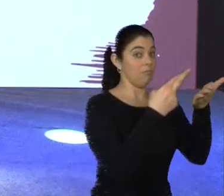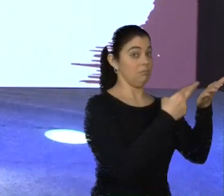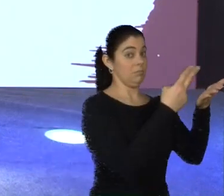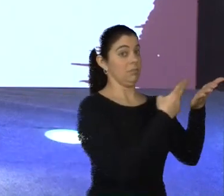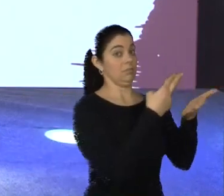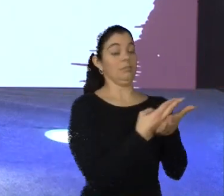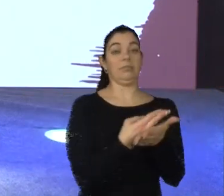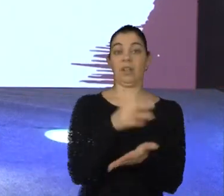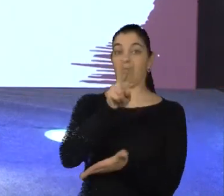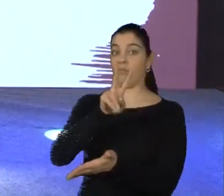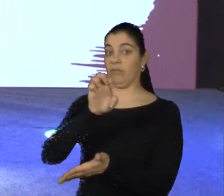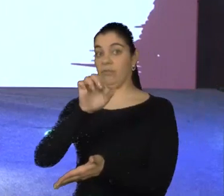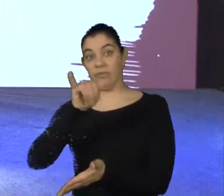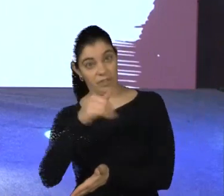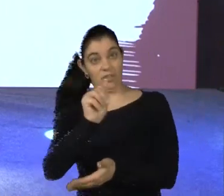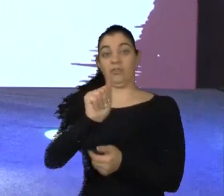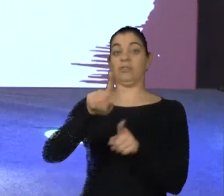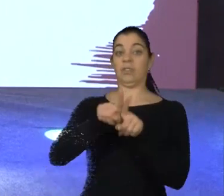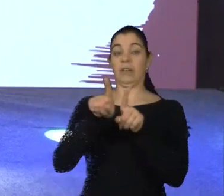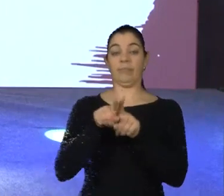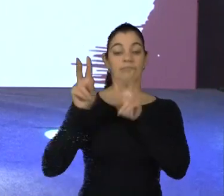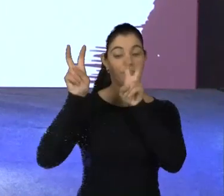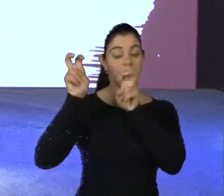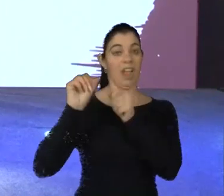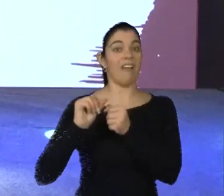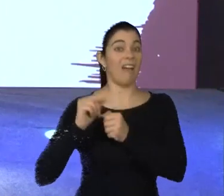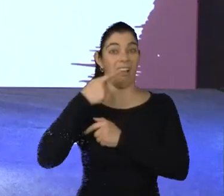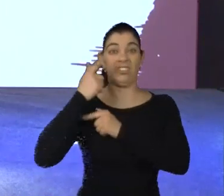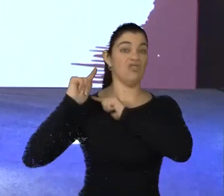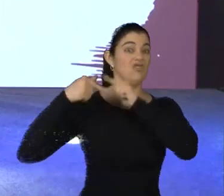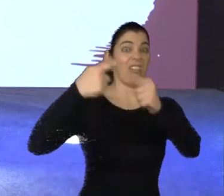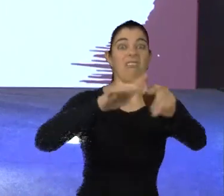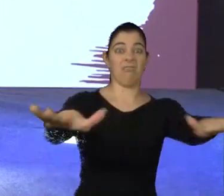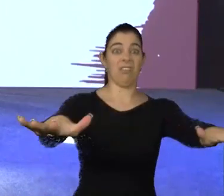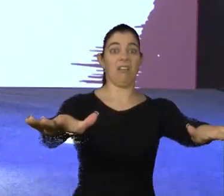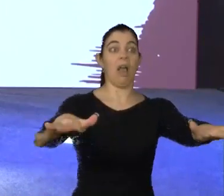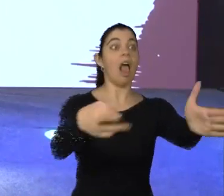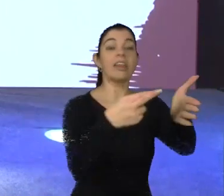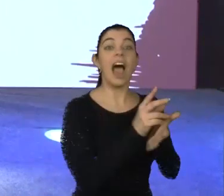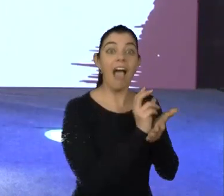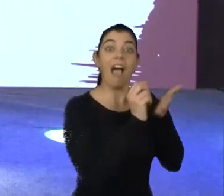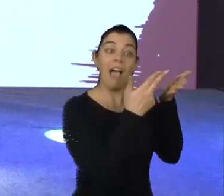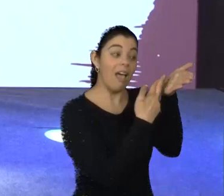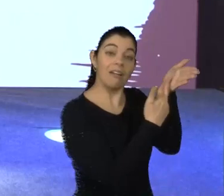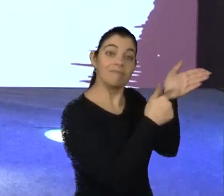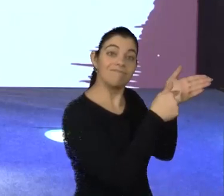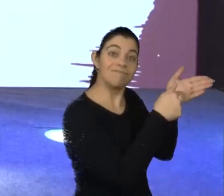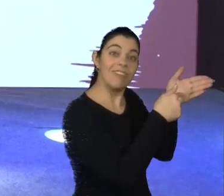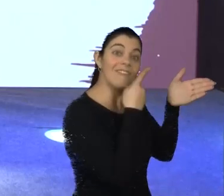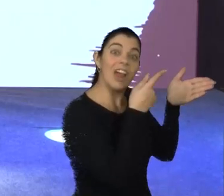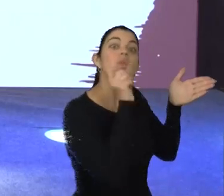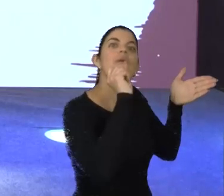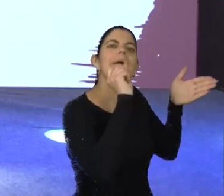lançou na capa dela, era o tema da capa, genética não é destino. E baseado em quê? Na epigenética.